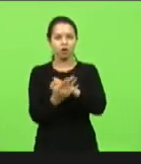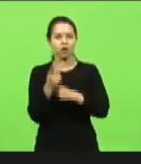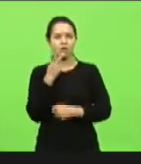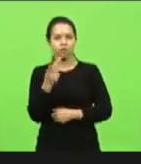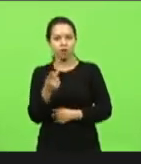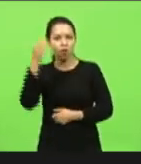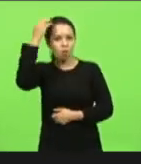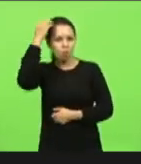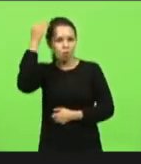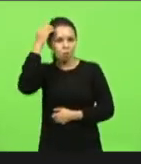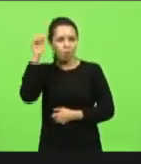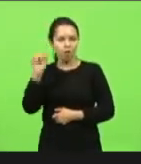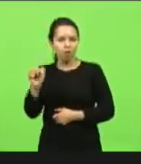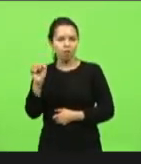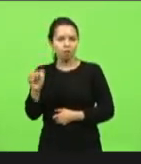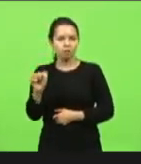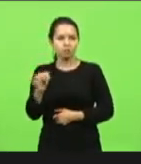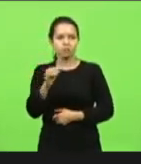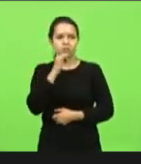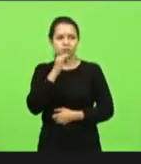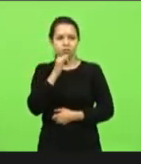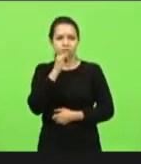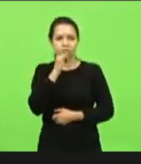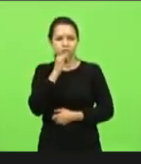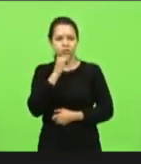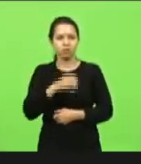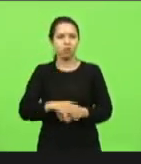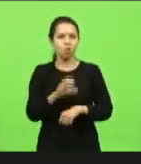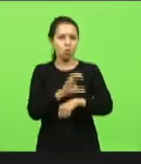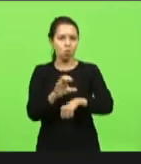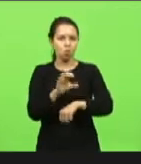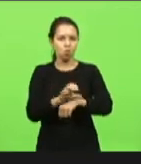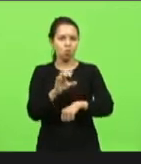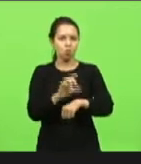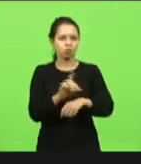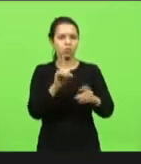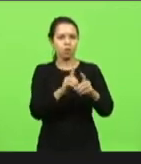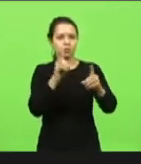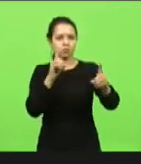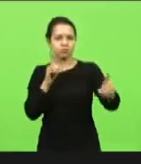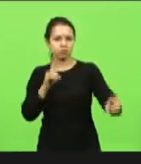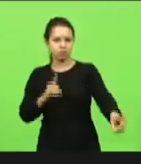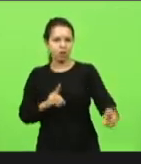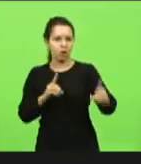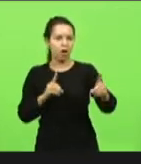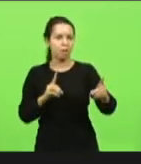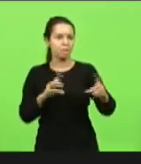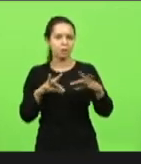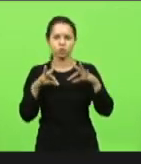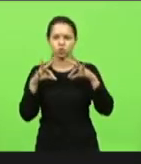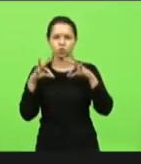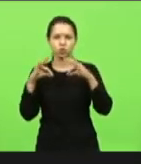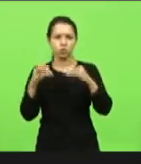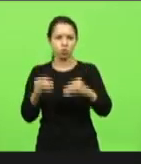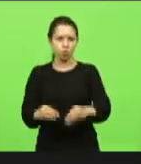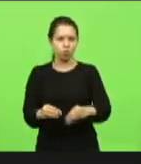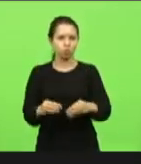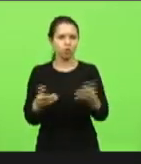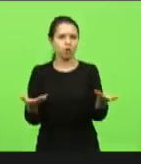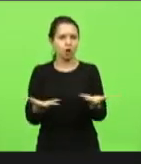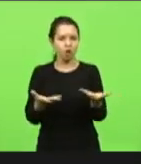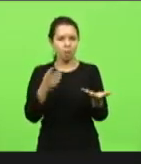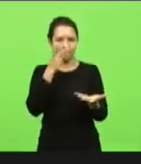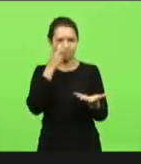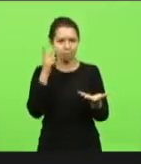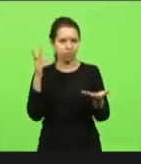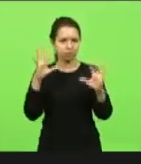aula curso EAD curso a distância para tudo é se transformou numa enorme festa